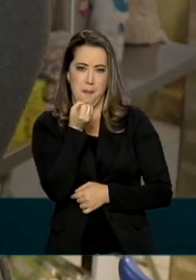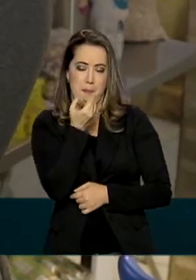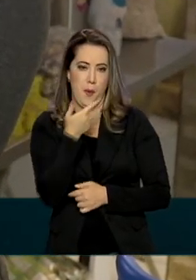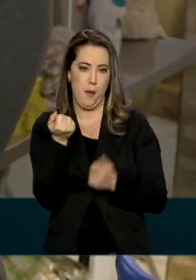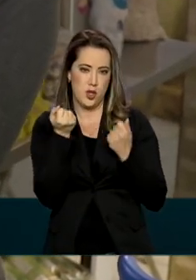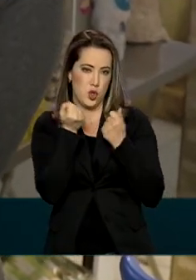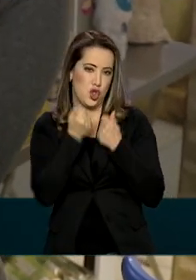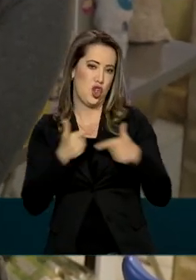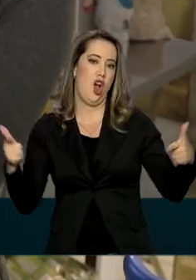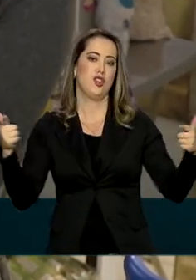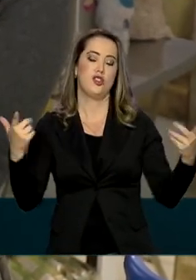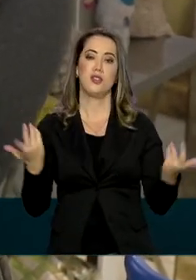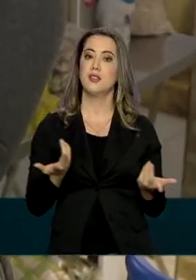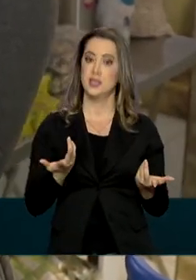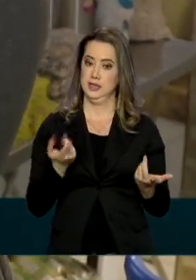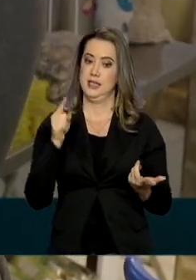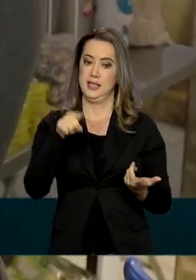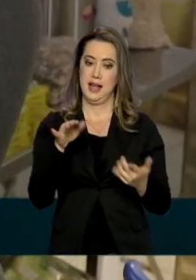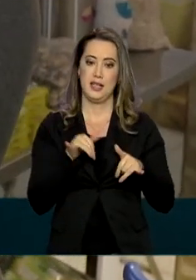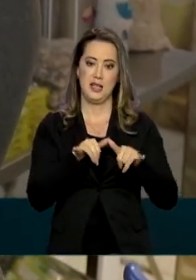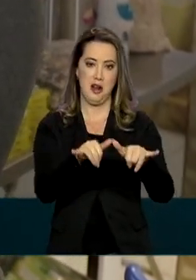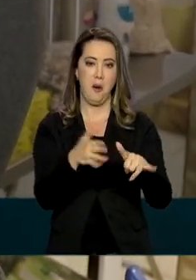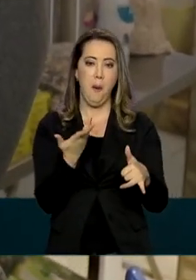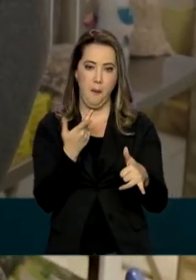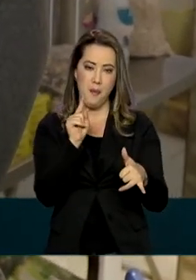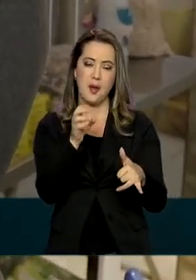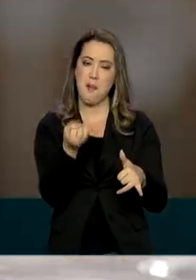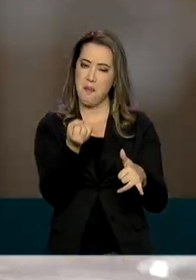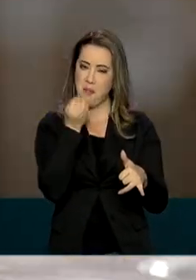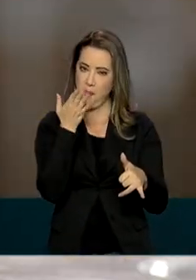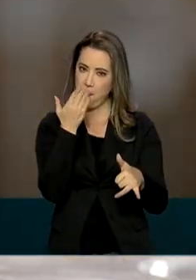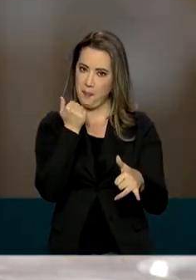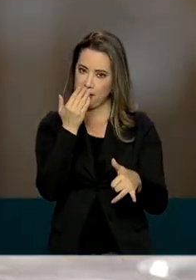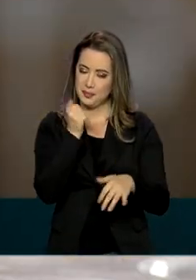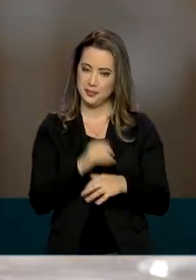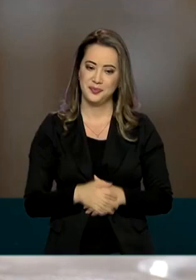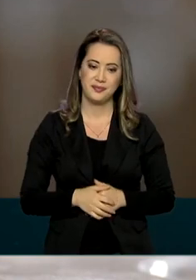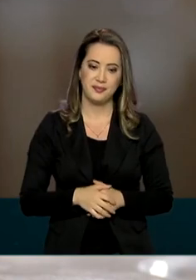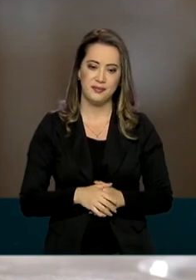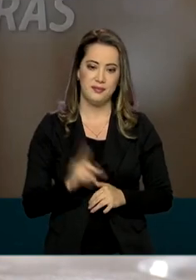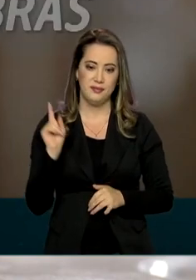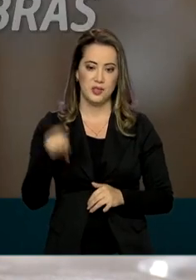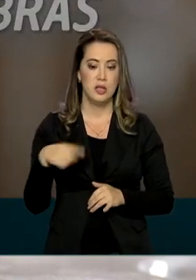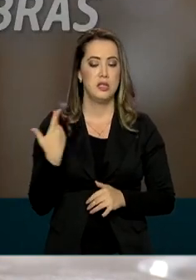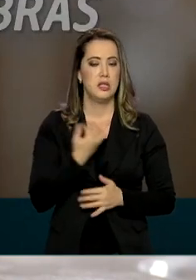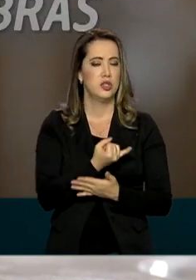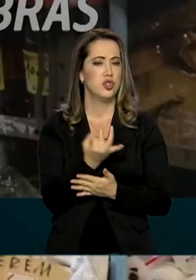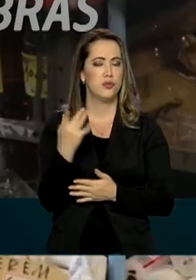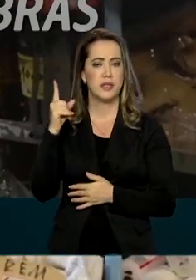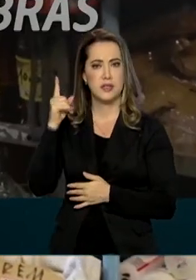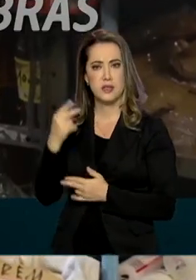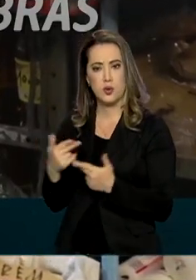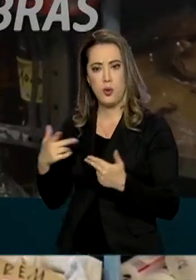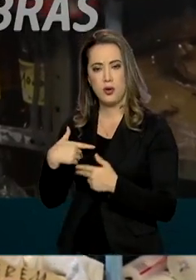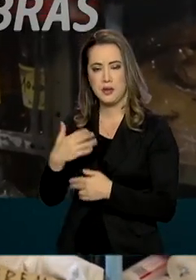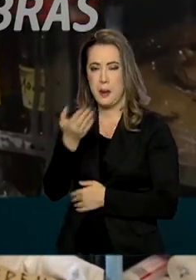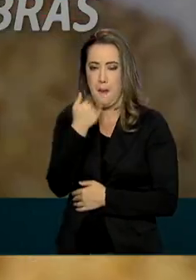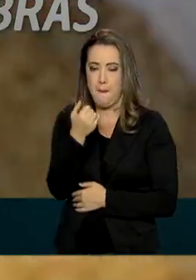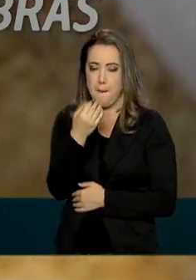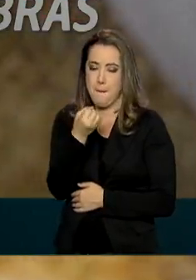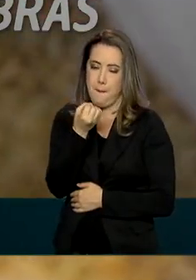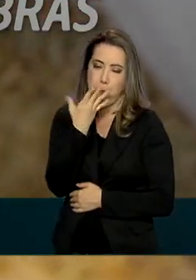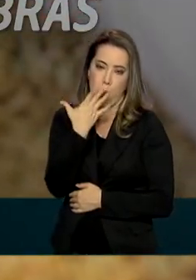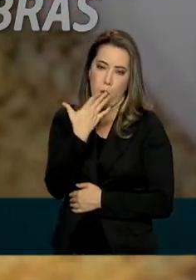Para nós aqui do carrinho de compras, é um alimento nutritivo. Lentilha é fonte de ferro, magnésio,